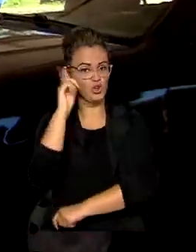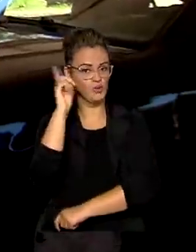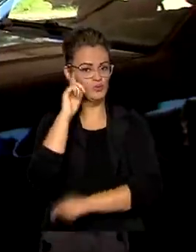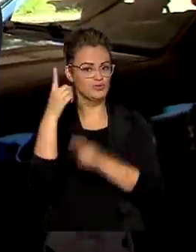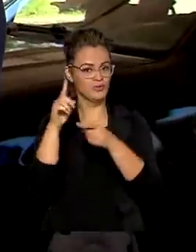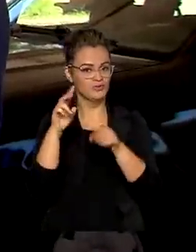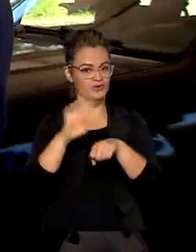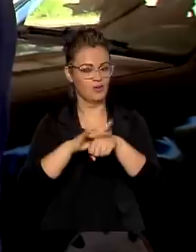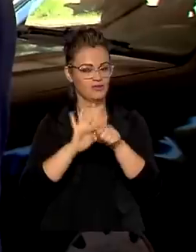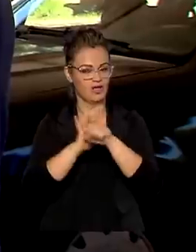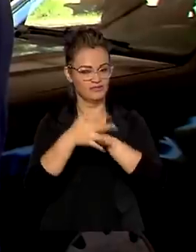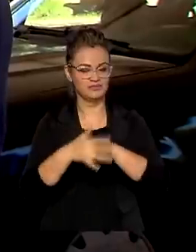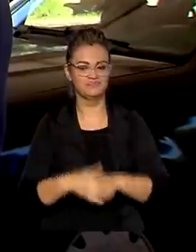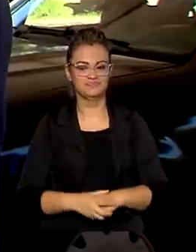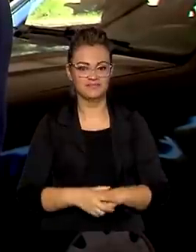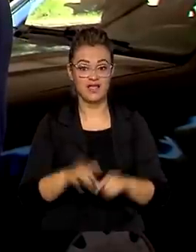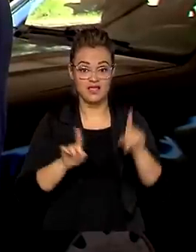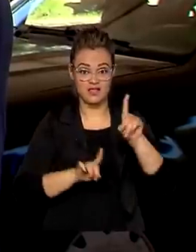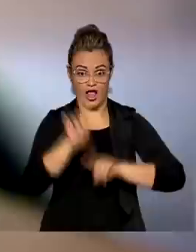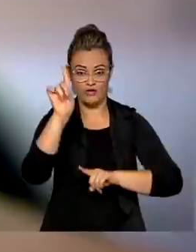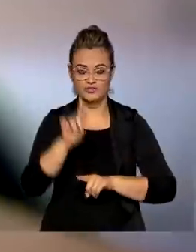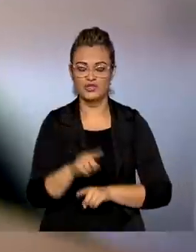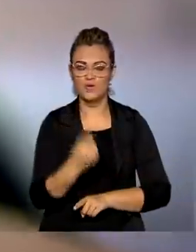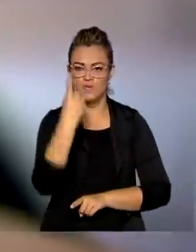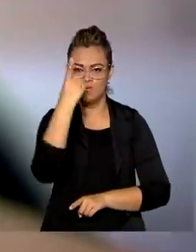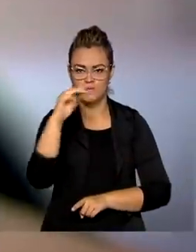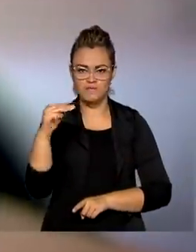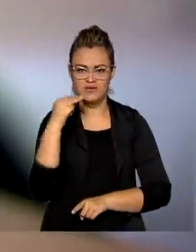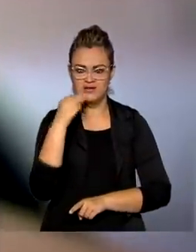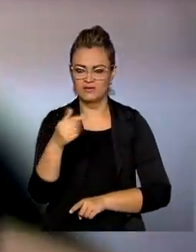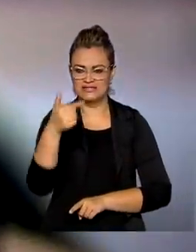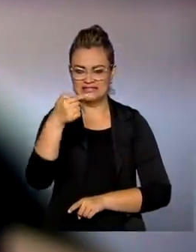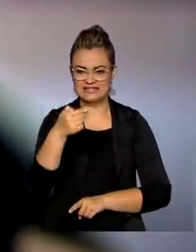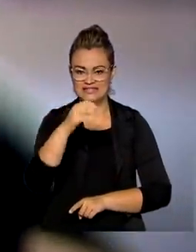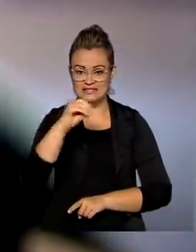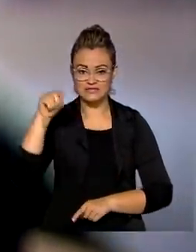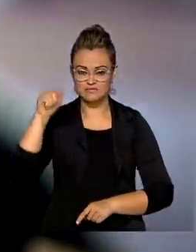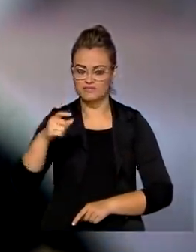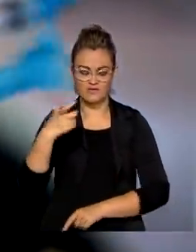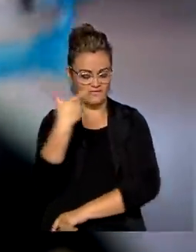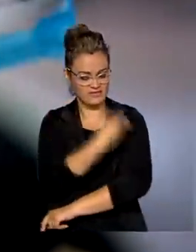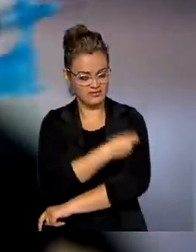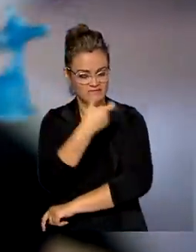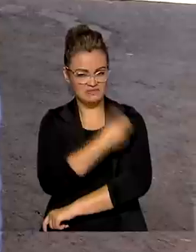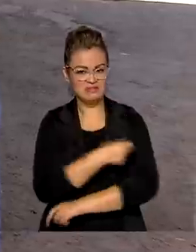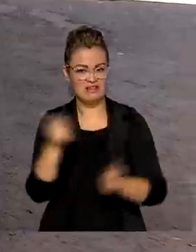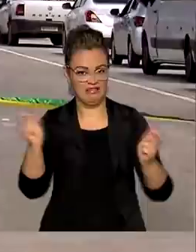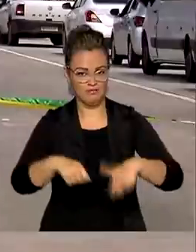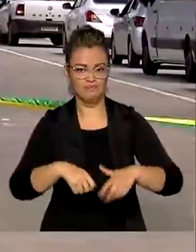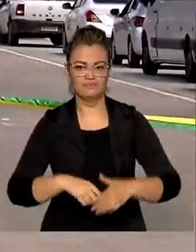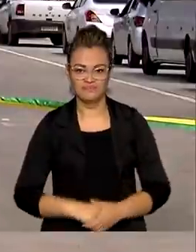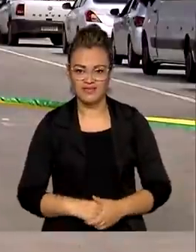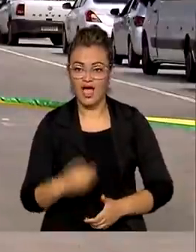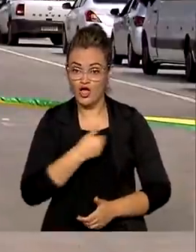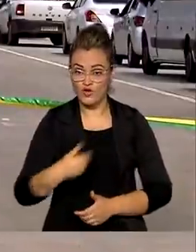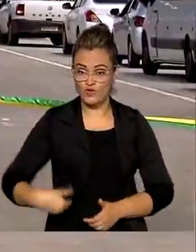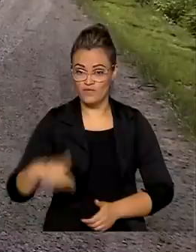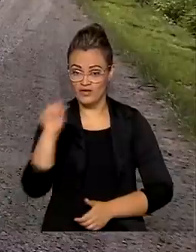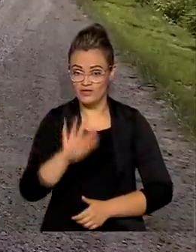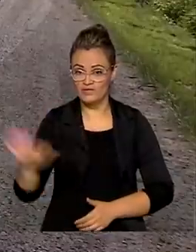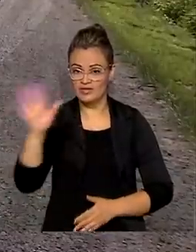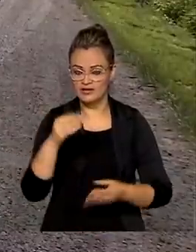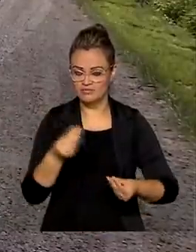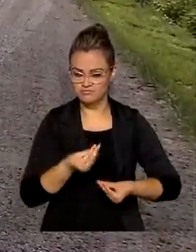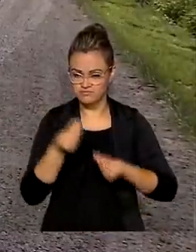contra a Covid. E bate o recorde de mais de um milhão e setecentas mil vacinas aplicadas. O governo federal